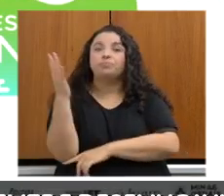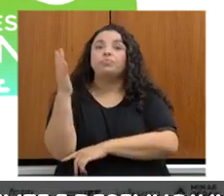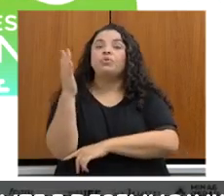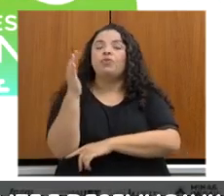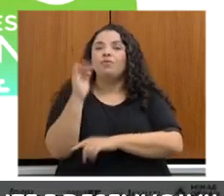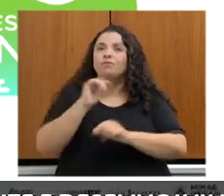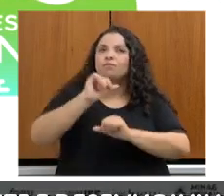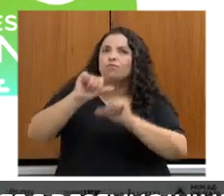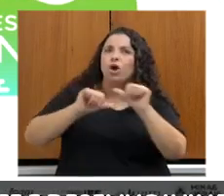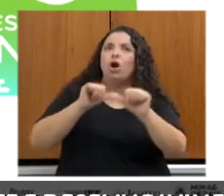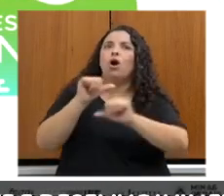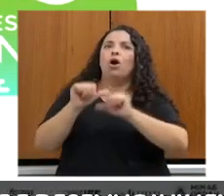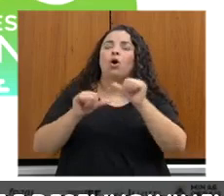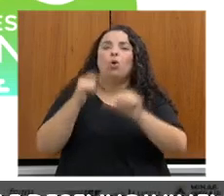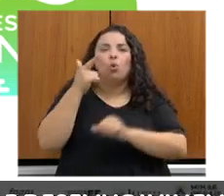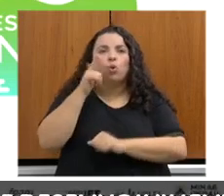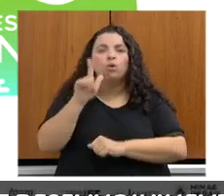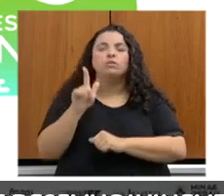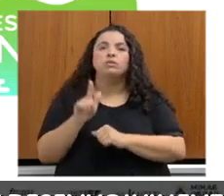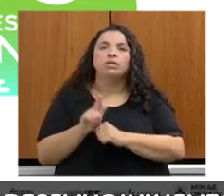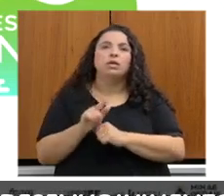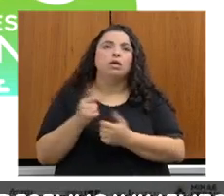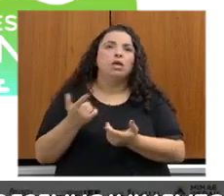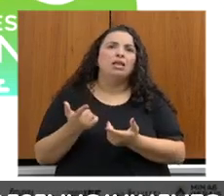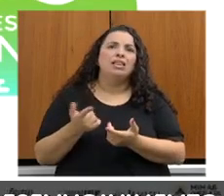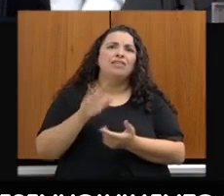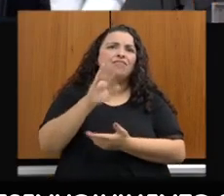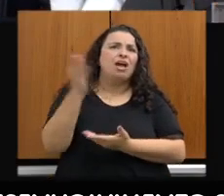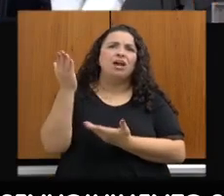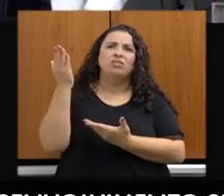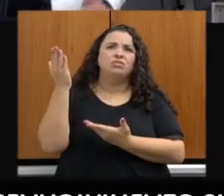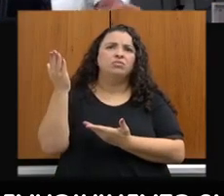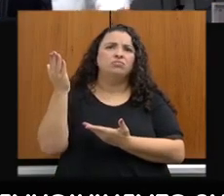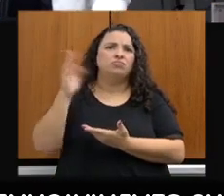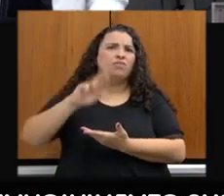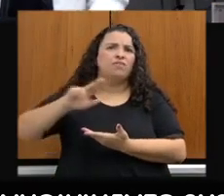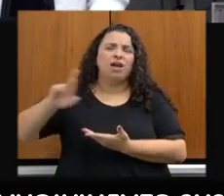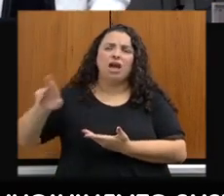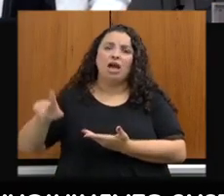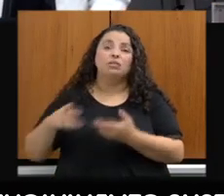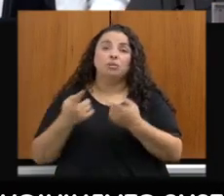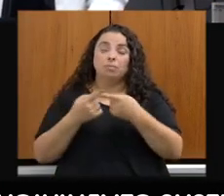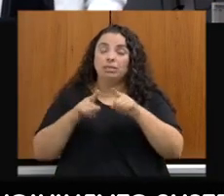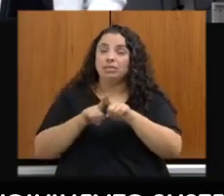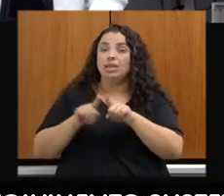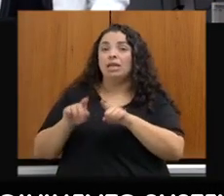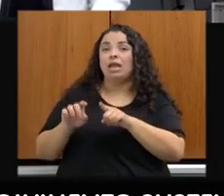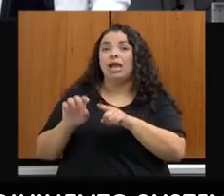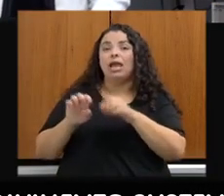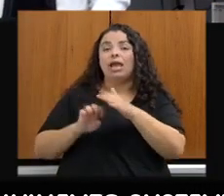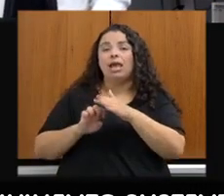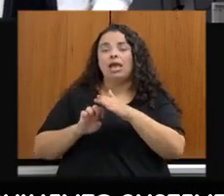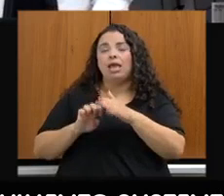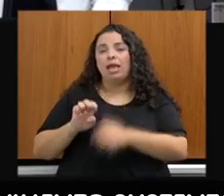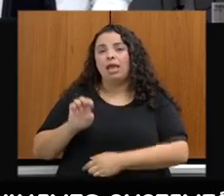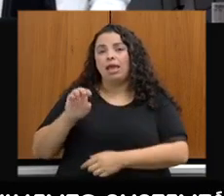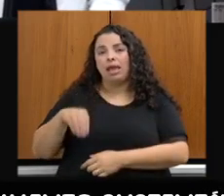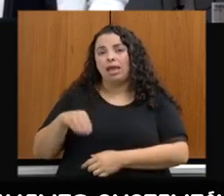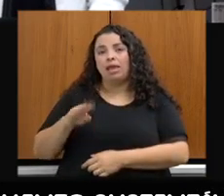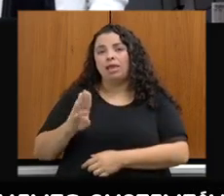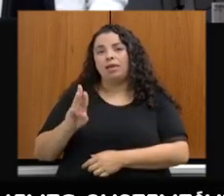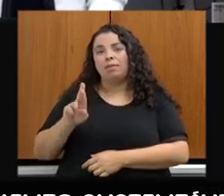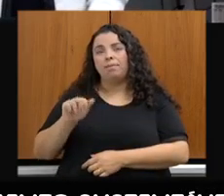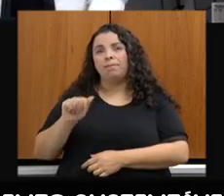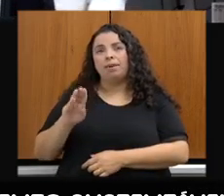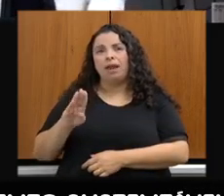instituições, Conexão Mata Atlântica, Para Valer, com Embrapa e CNA, o Pátio Espinhaço.